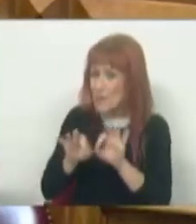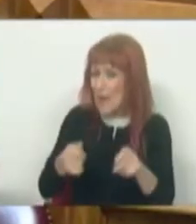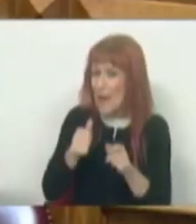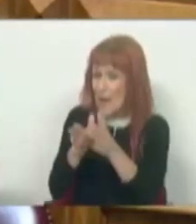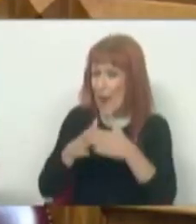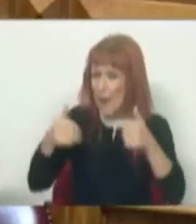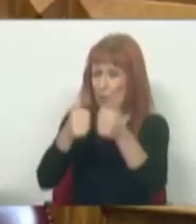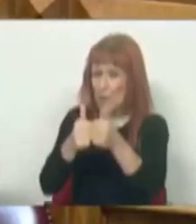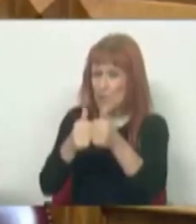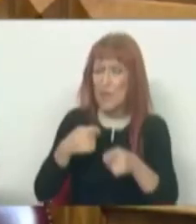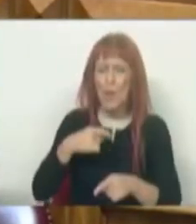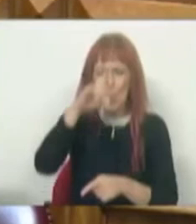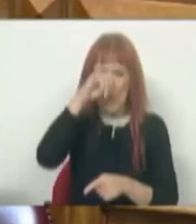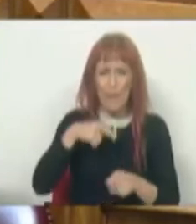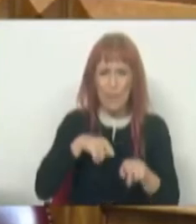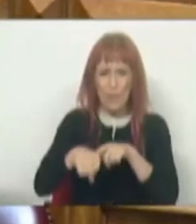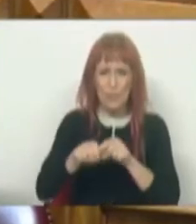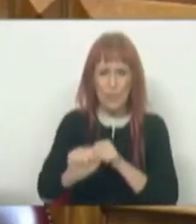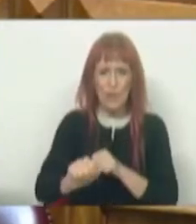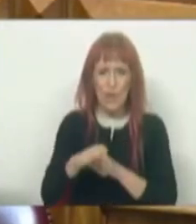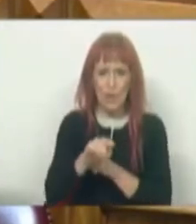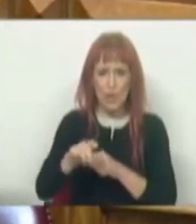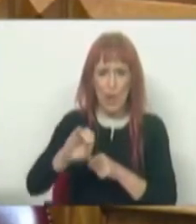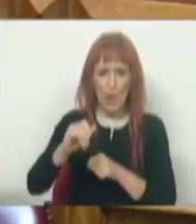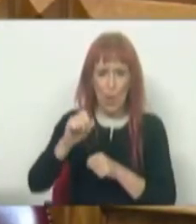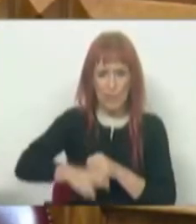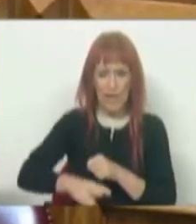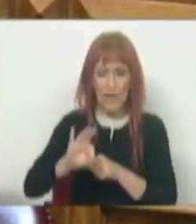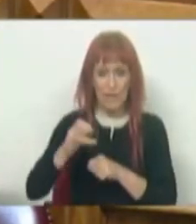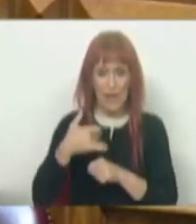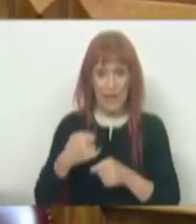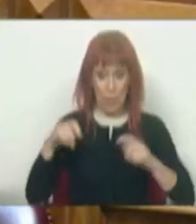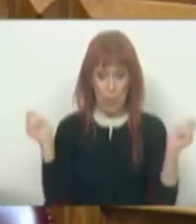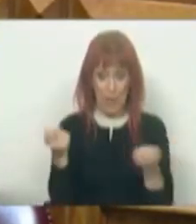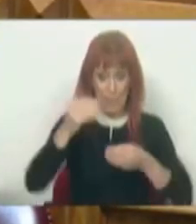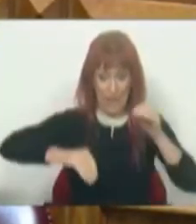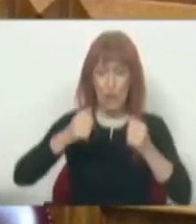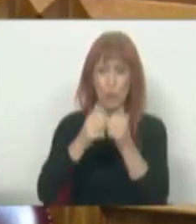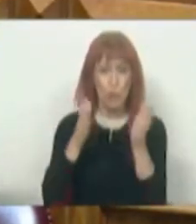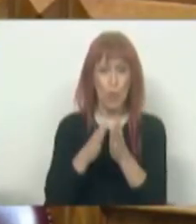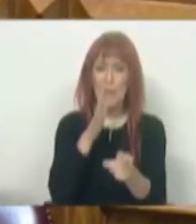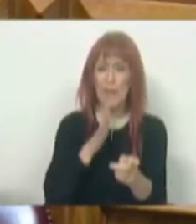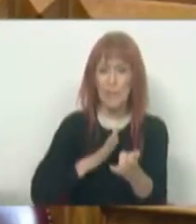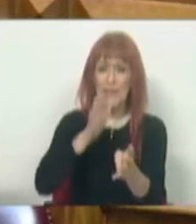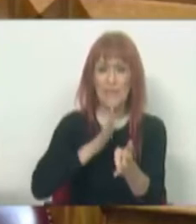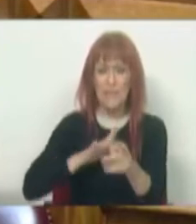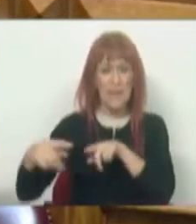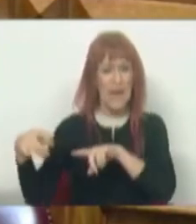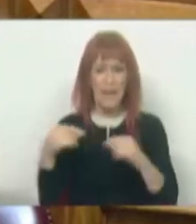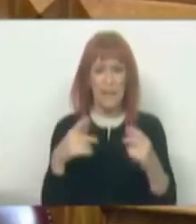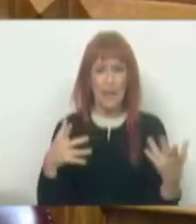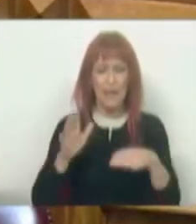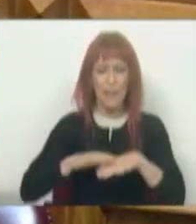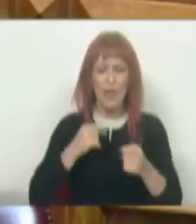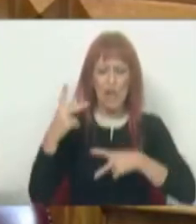porque eu lembro de ter tido um debate com o deputado João Coutinho de Figueiredo nesta campanha eleitoral e tudo o que ele me disse nesse debate acerca